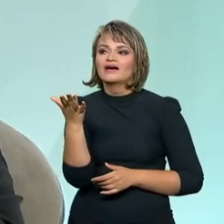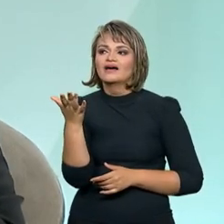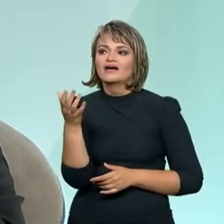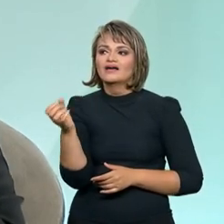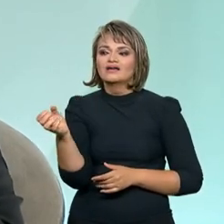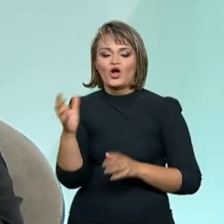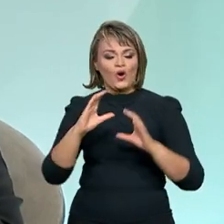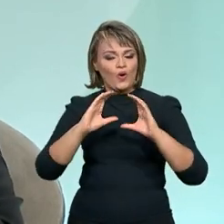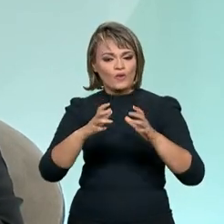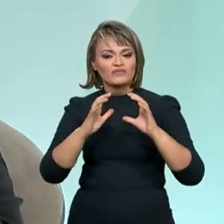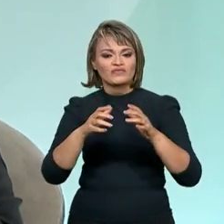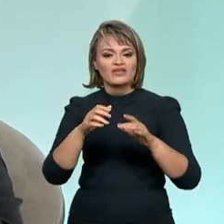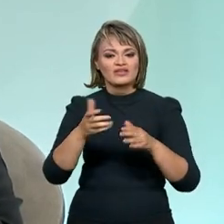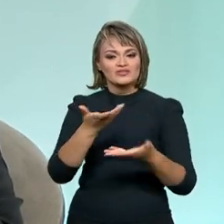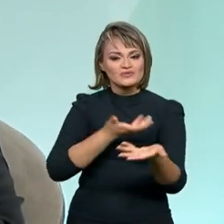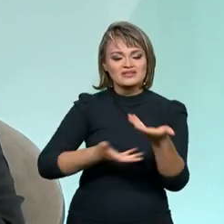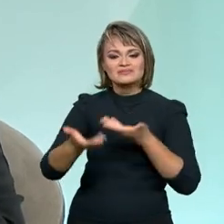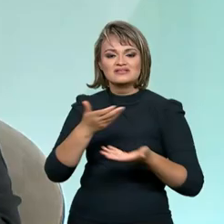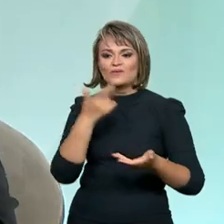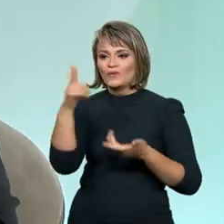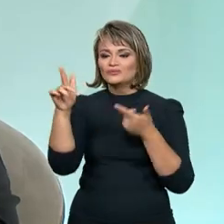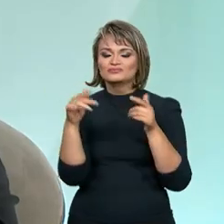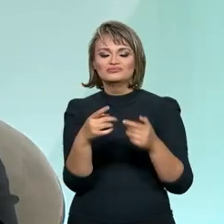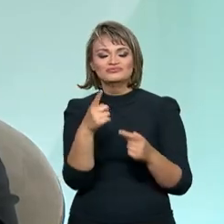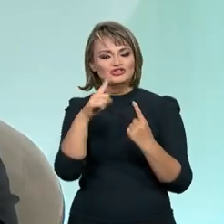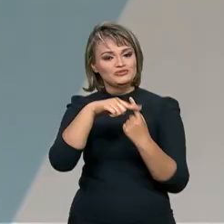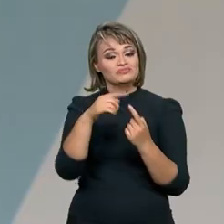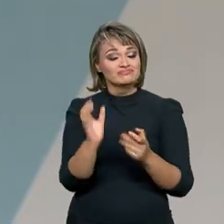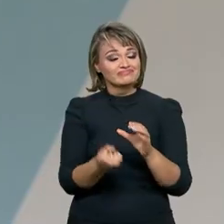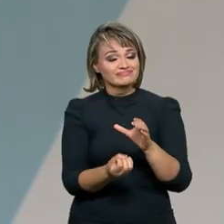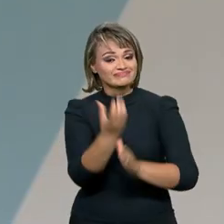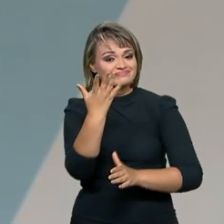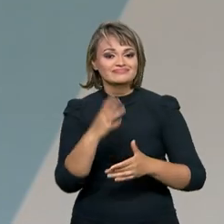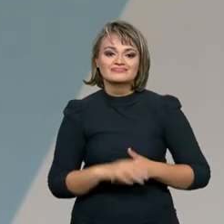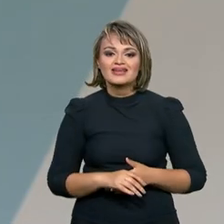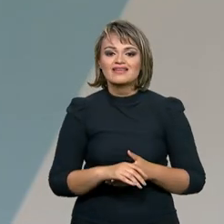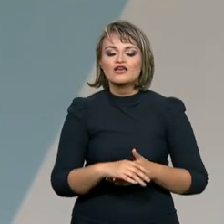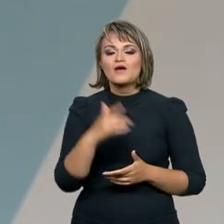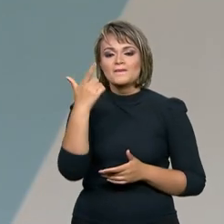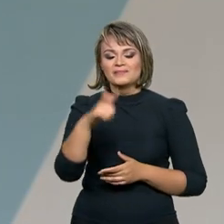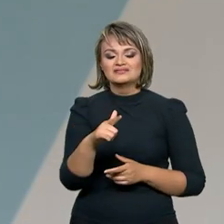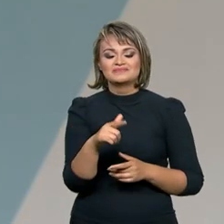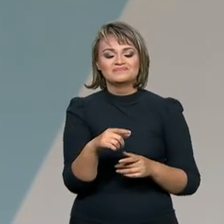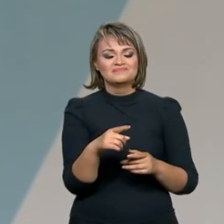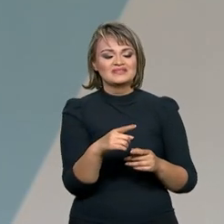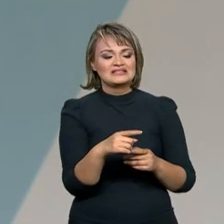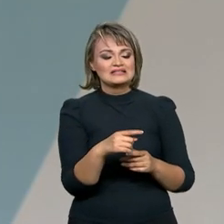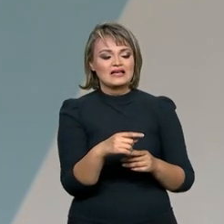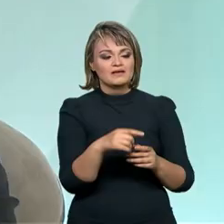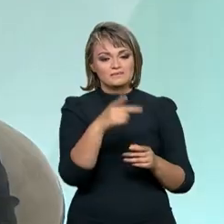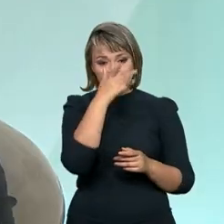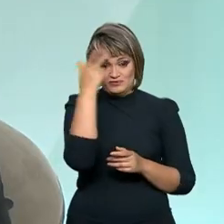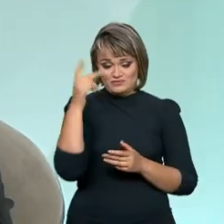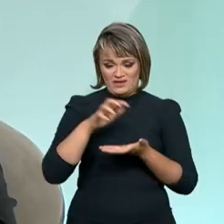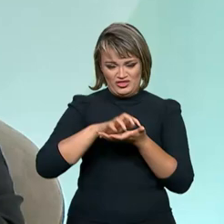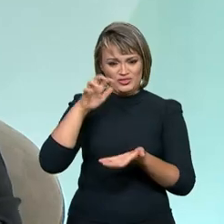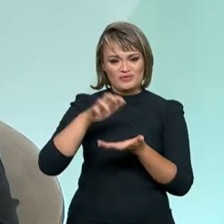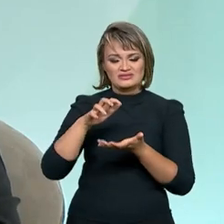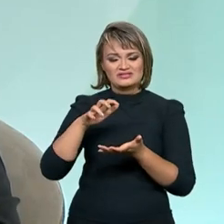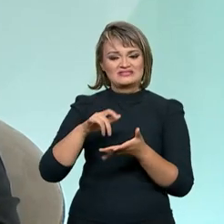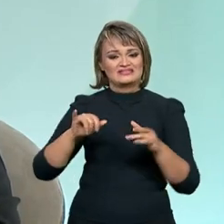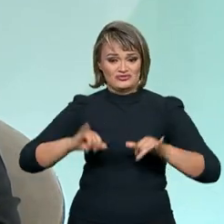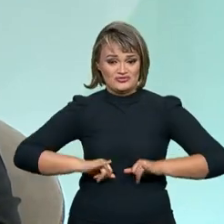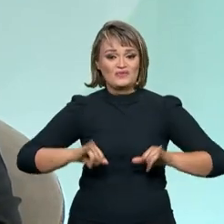de convivência e de sociabilização. Temos também um aumento na violência contra a pessoa idosa, os